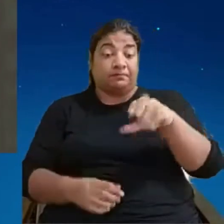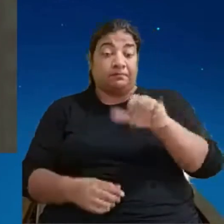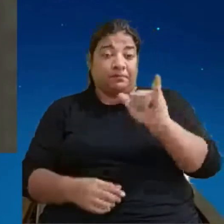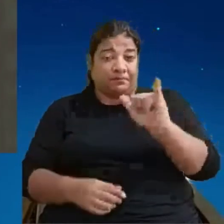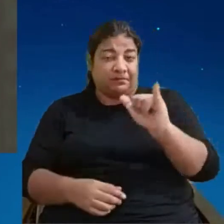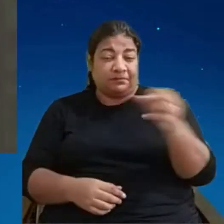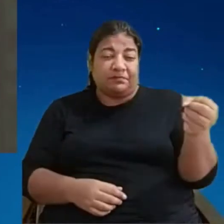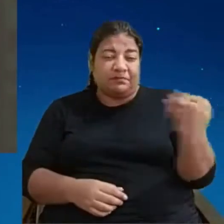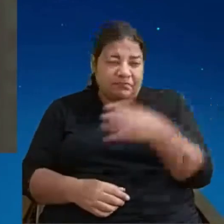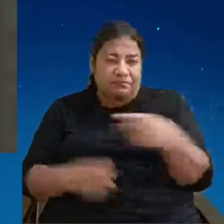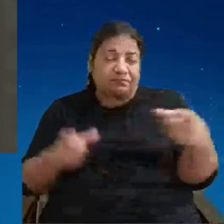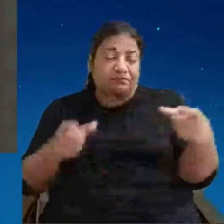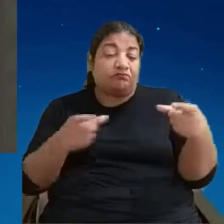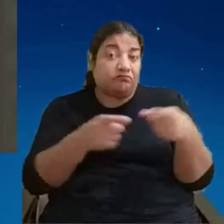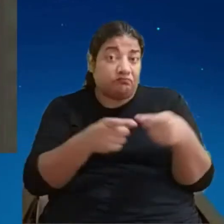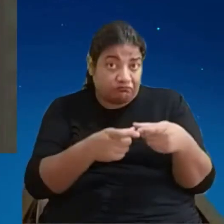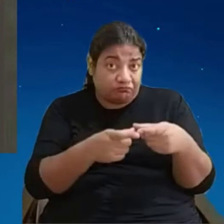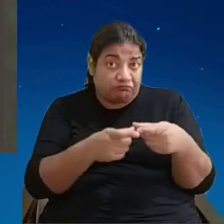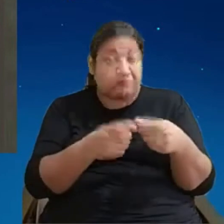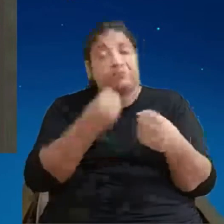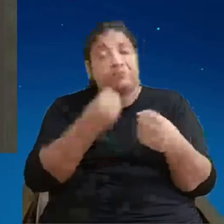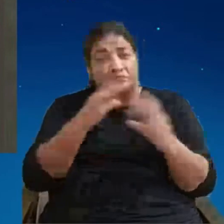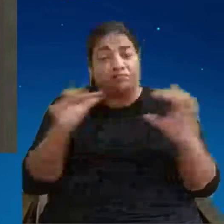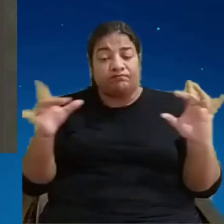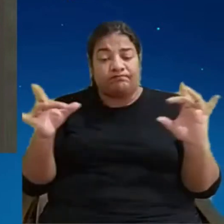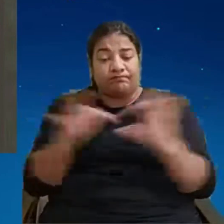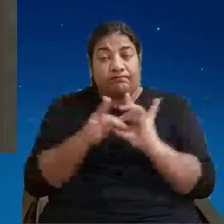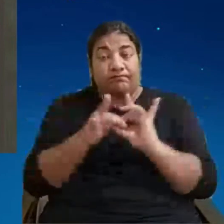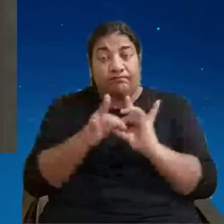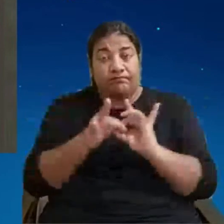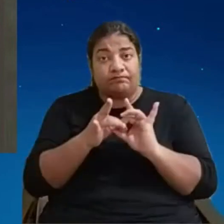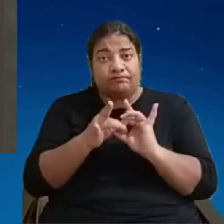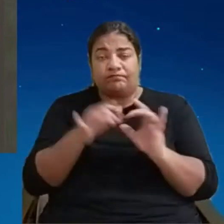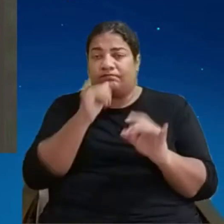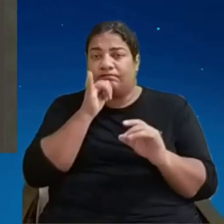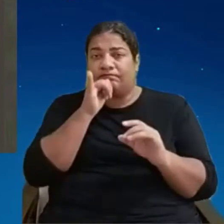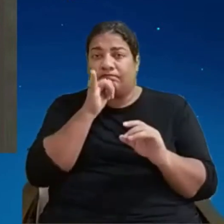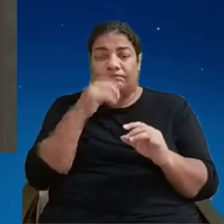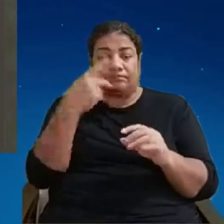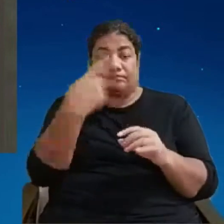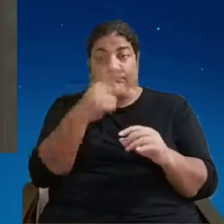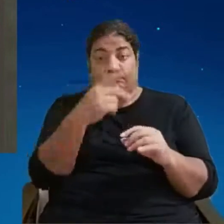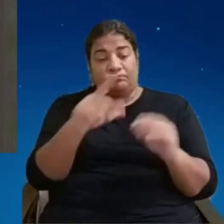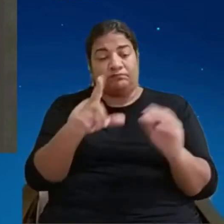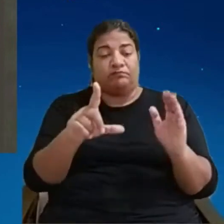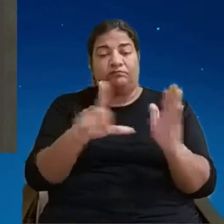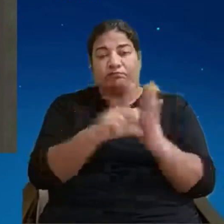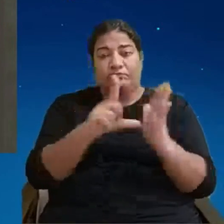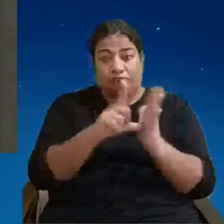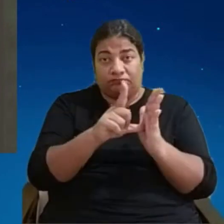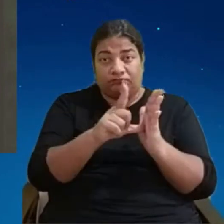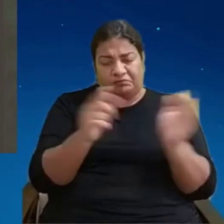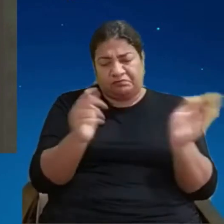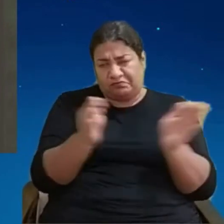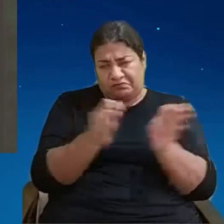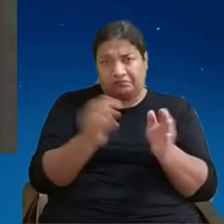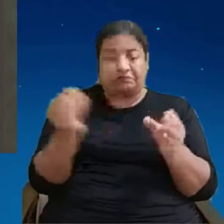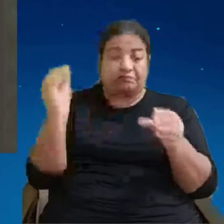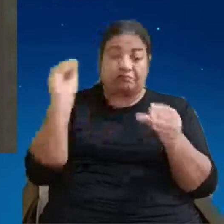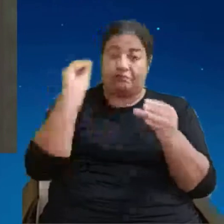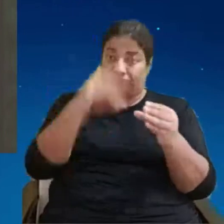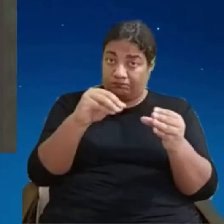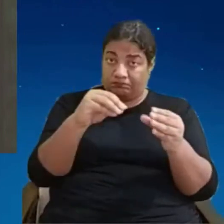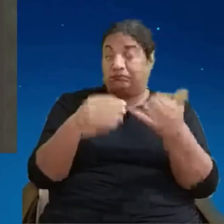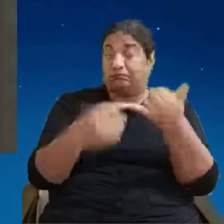para ele vai ser a conectividade a lojinha dele vai estar no celular ele vai colocar os produtos através de um